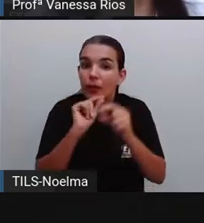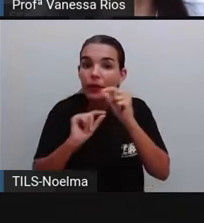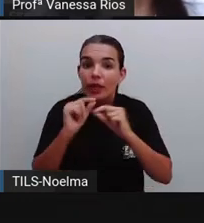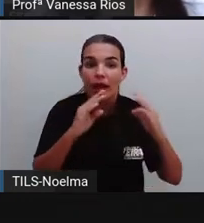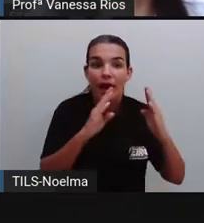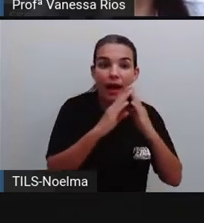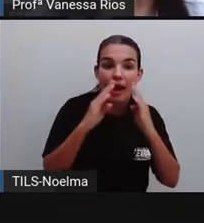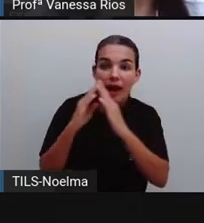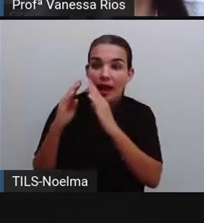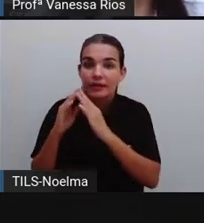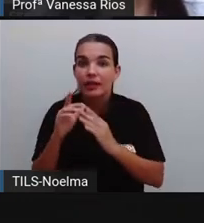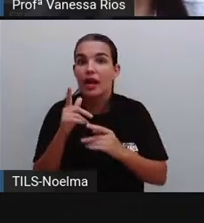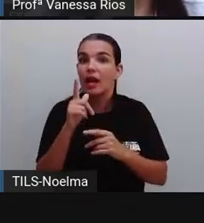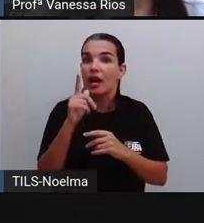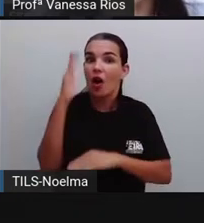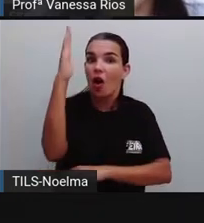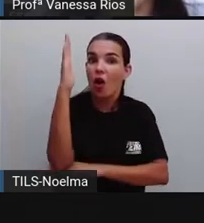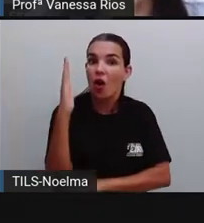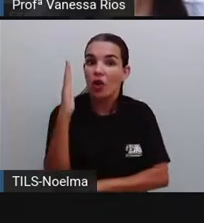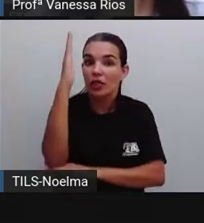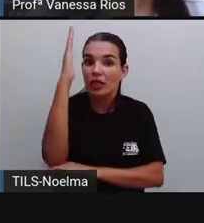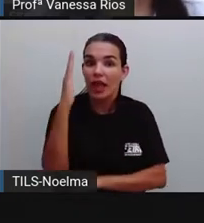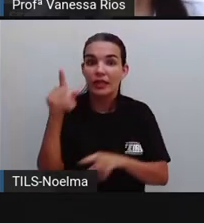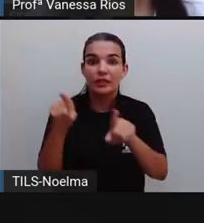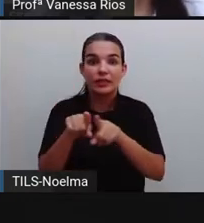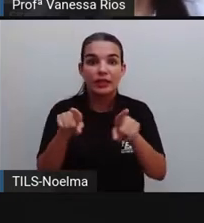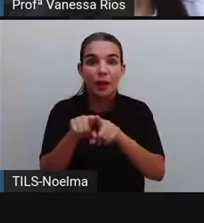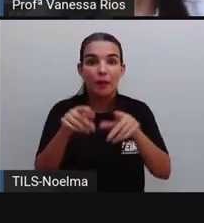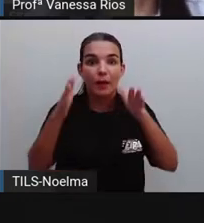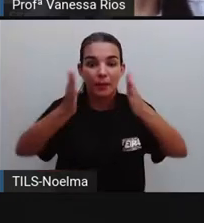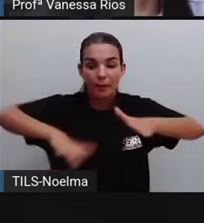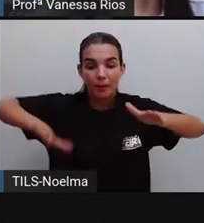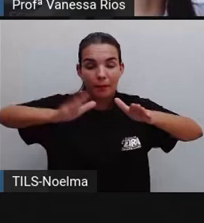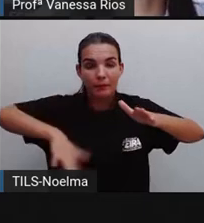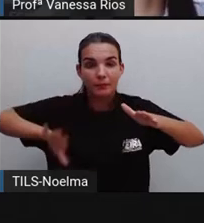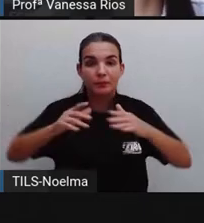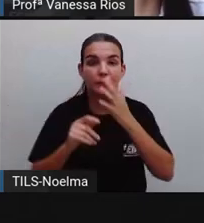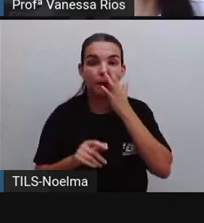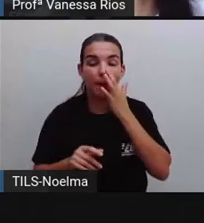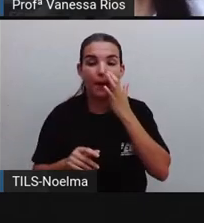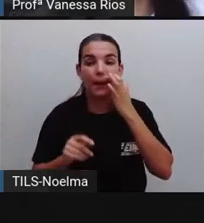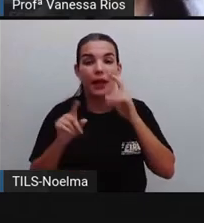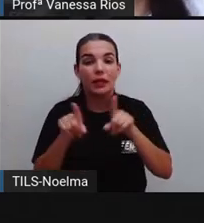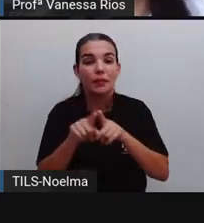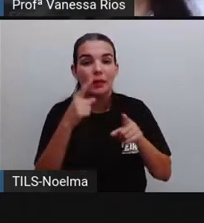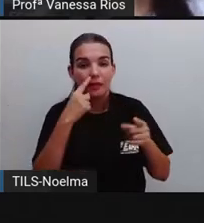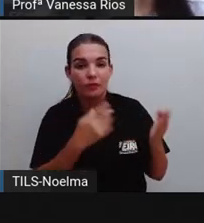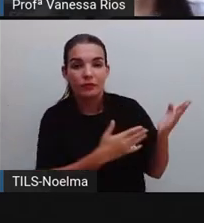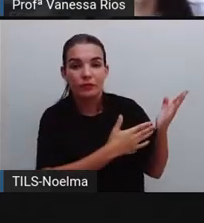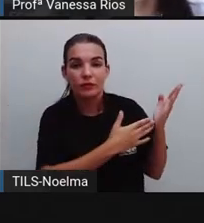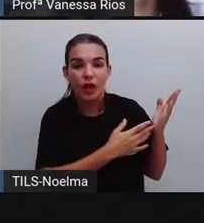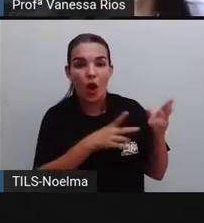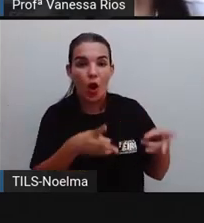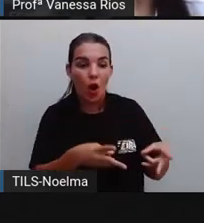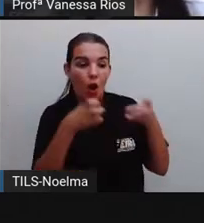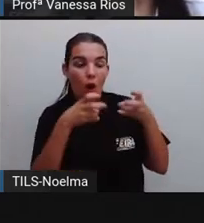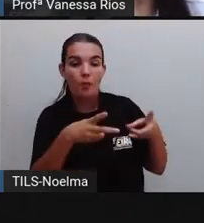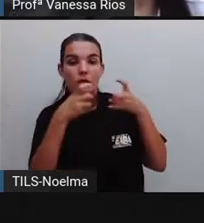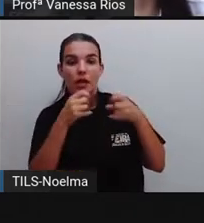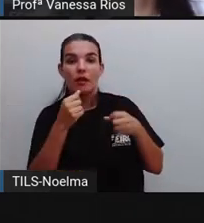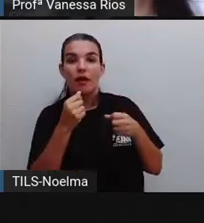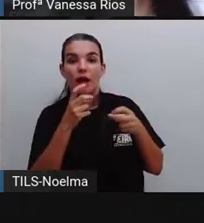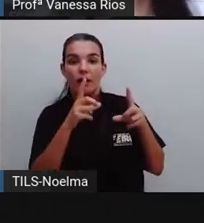residências, hotéis e clubes. E aí também, nessa ilustração, a gente consegue observar, né? A